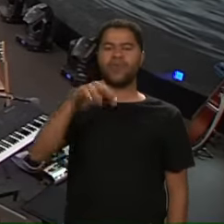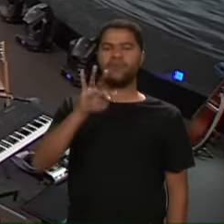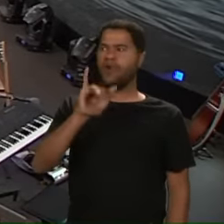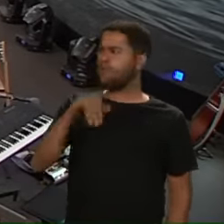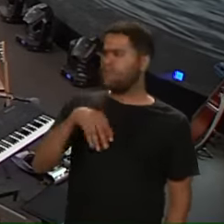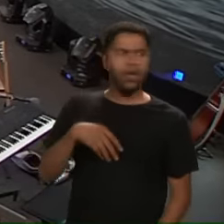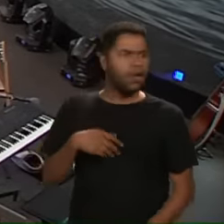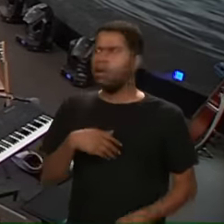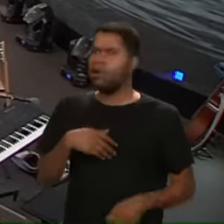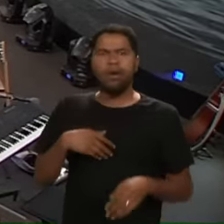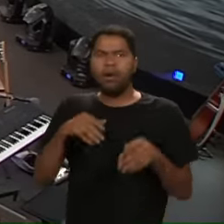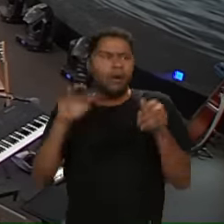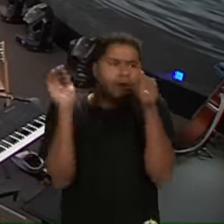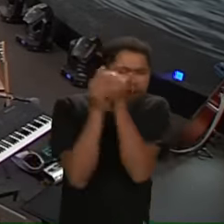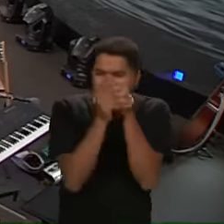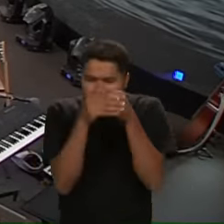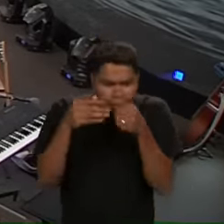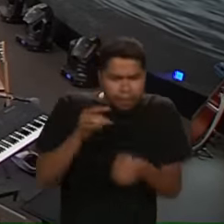escondia